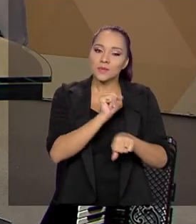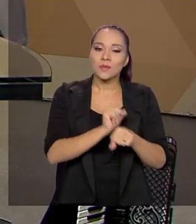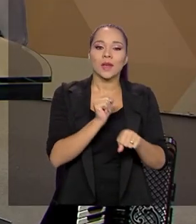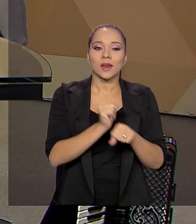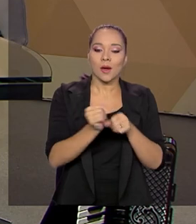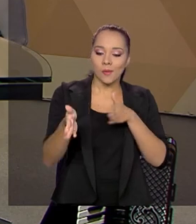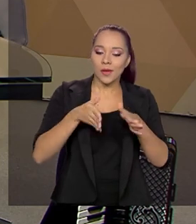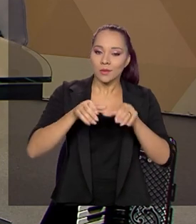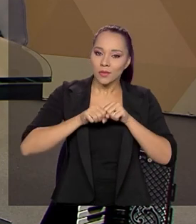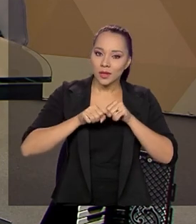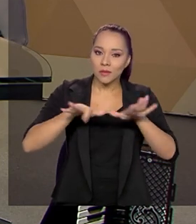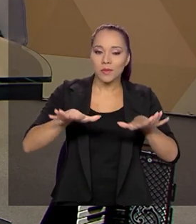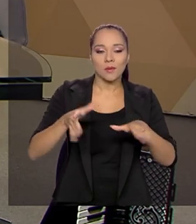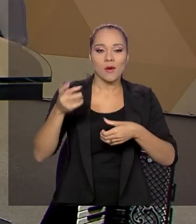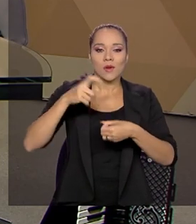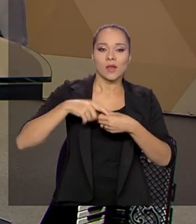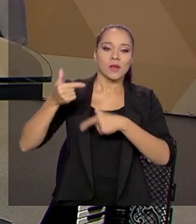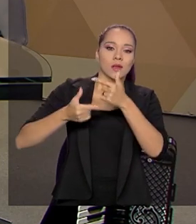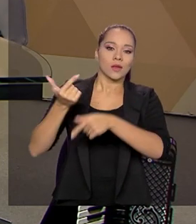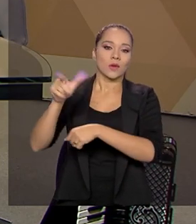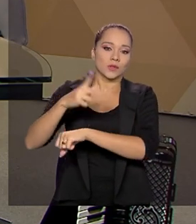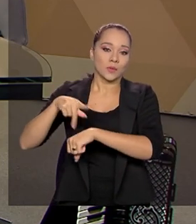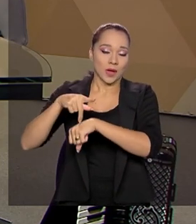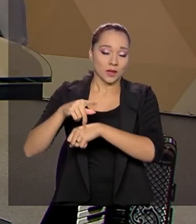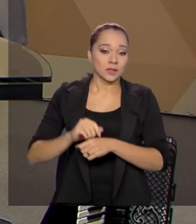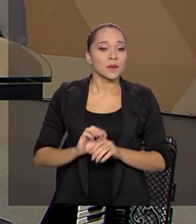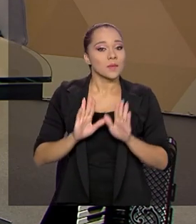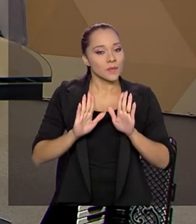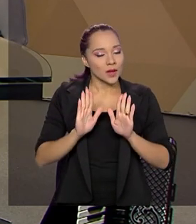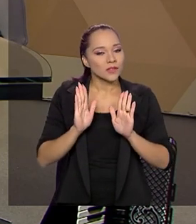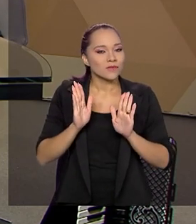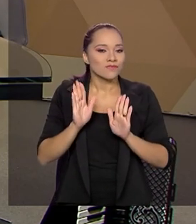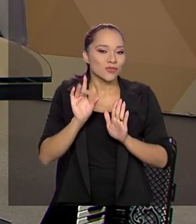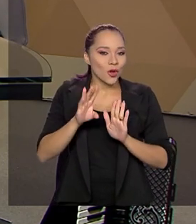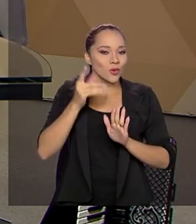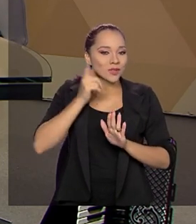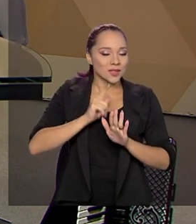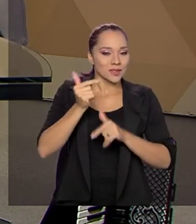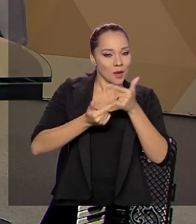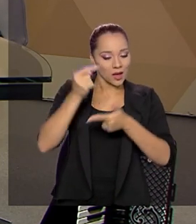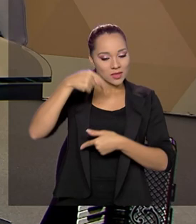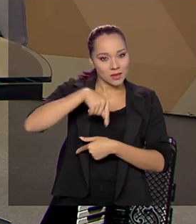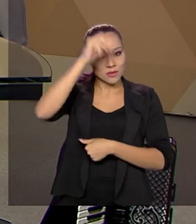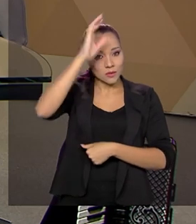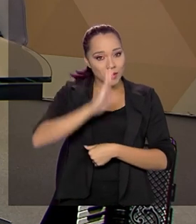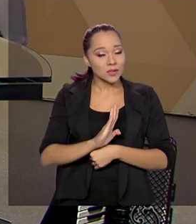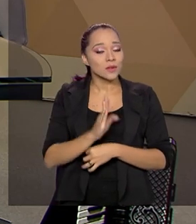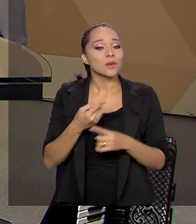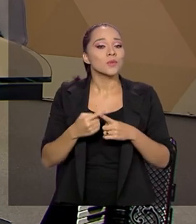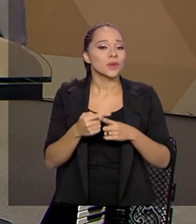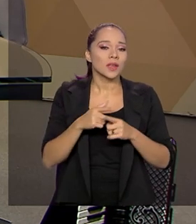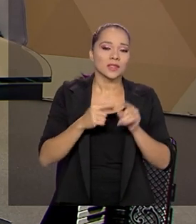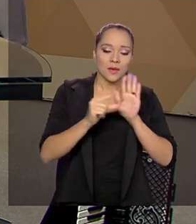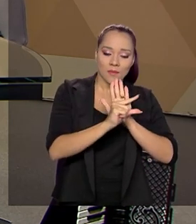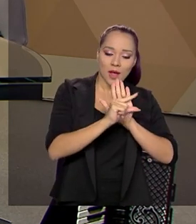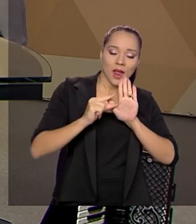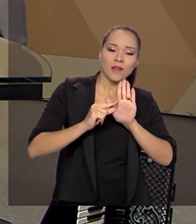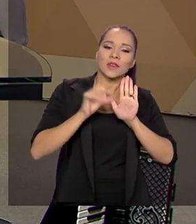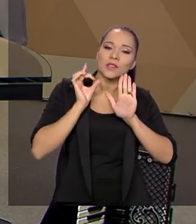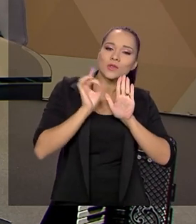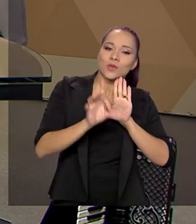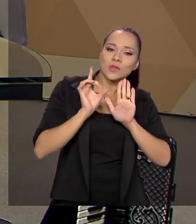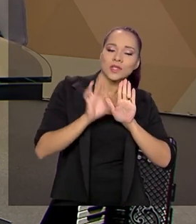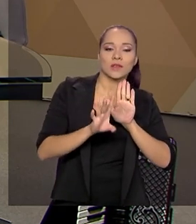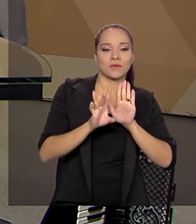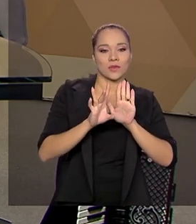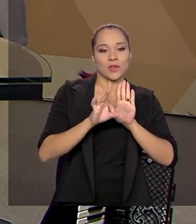poder voltar a atuar no exterior. Nós agora estamos atuando apenas dentro do Brasil, porque foi colocada a palavra exclusivamente no